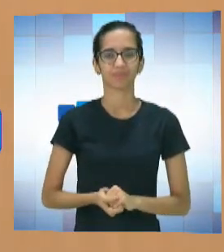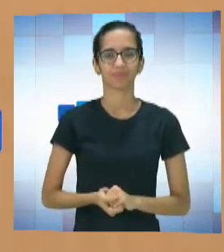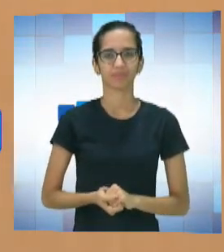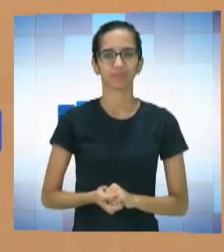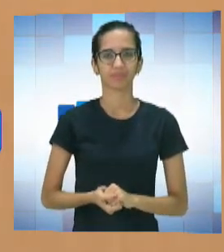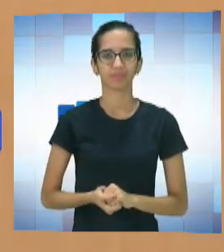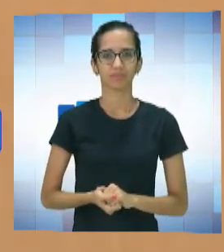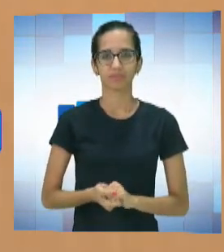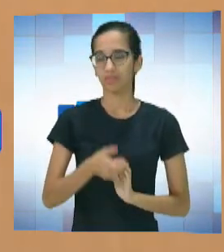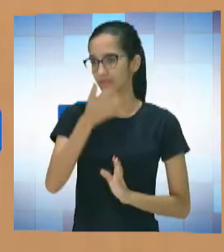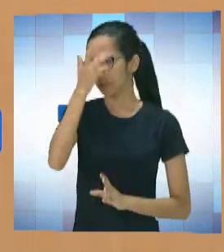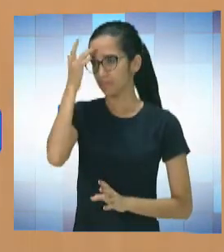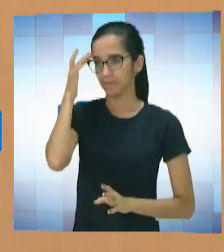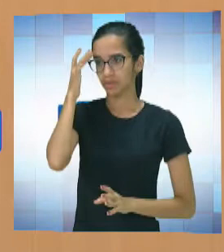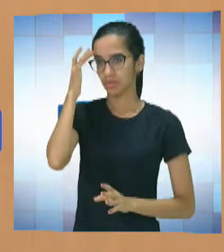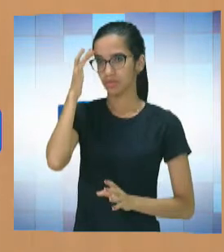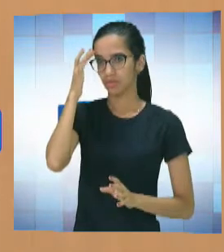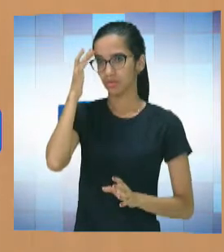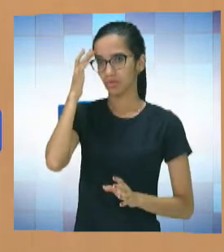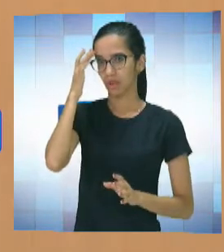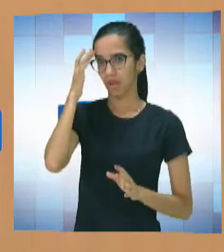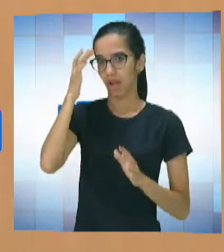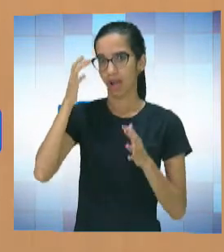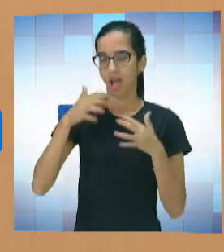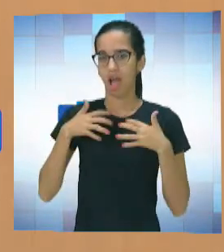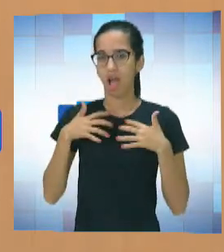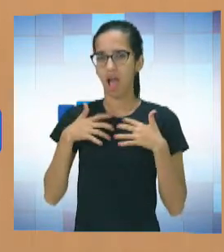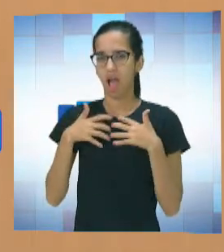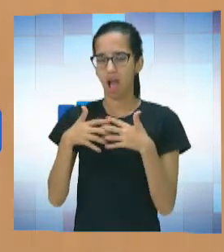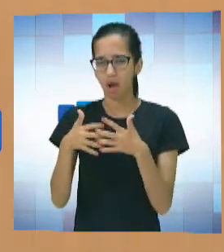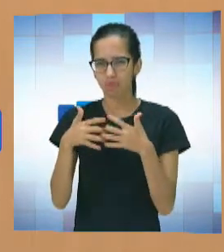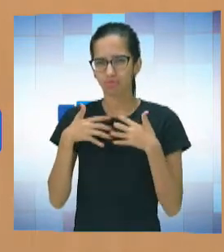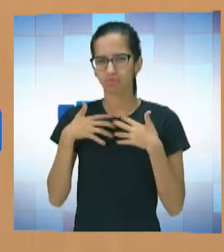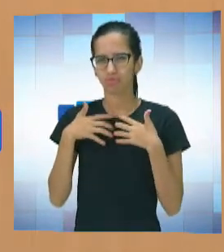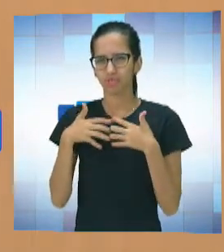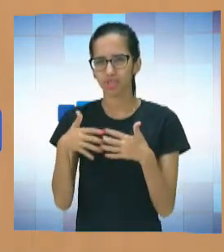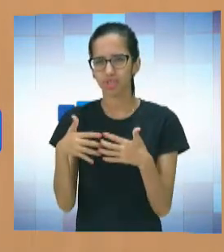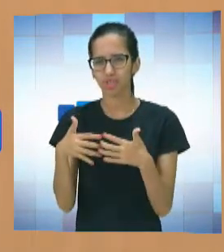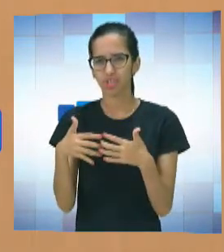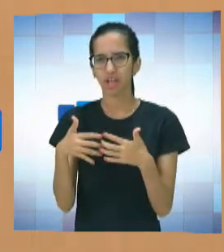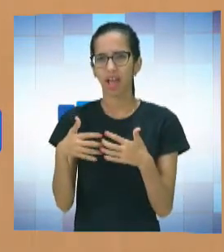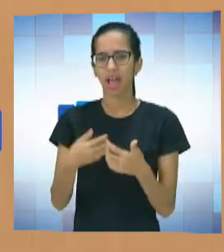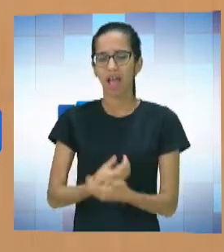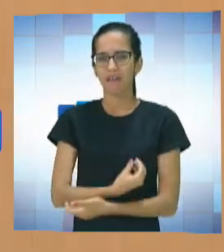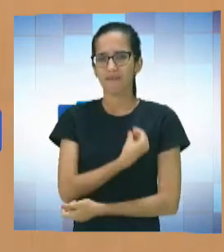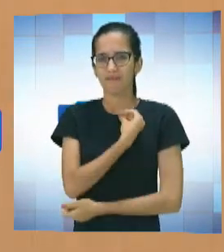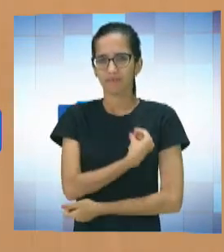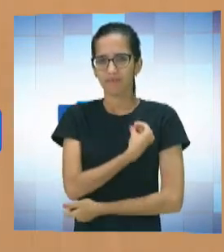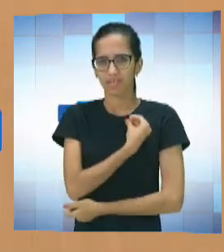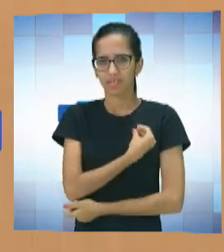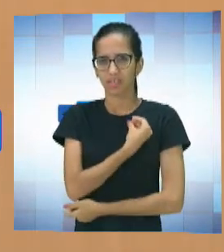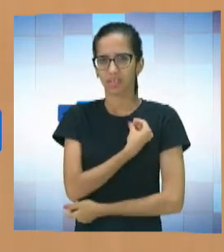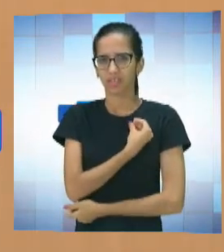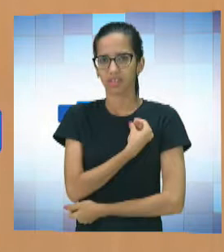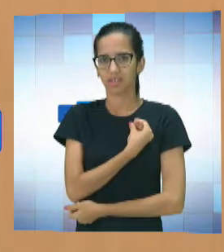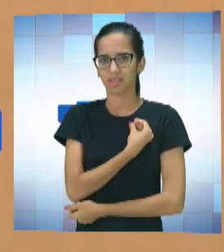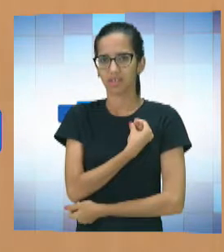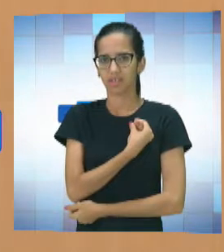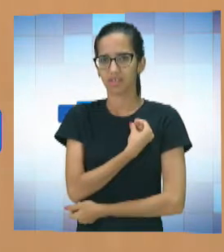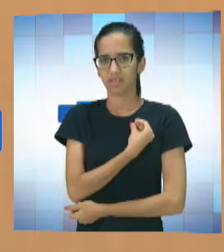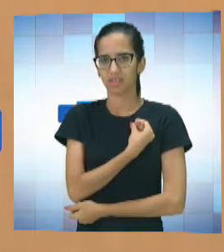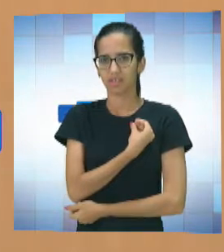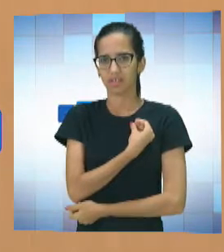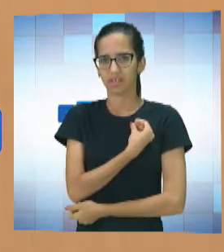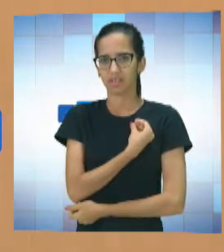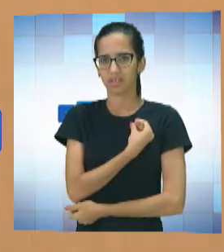Na verdade, o autista, ele é um ser humano que ele vive numa estrutura social que tem as